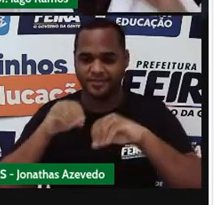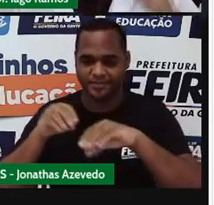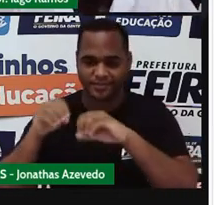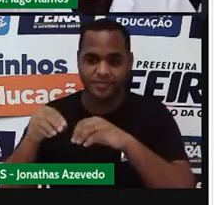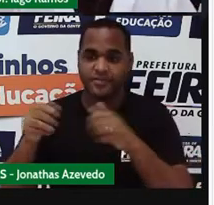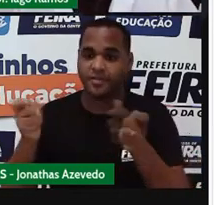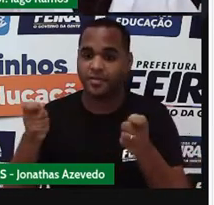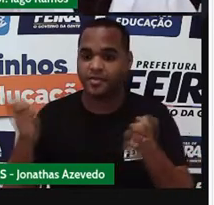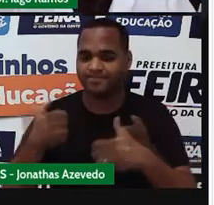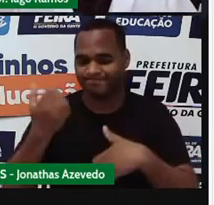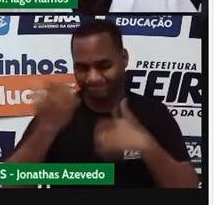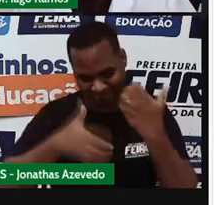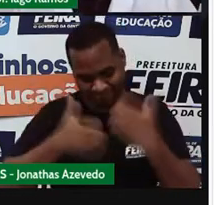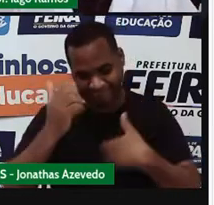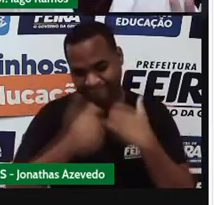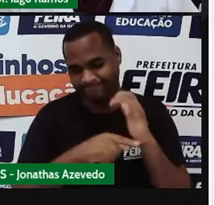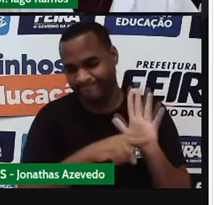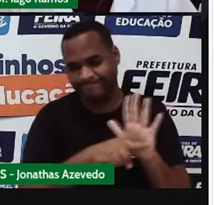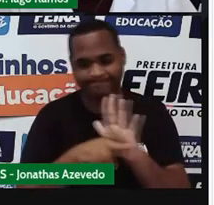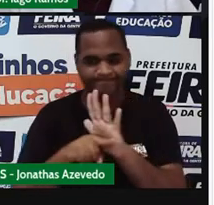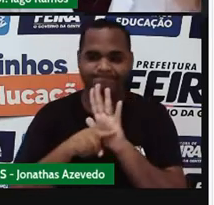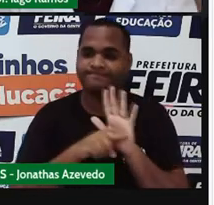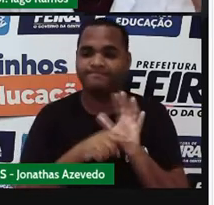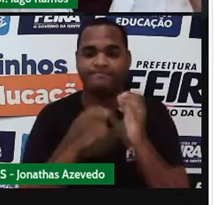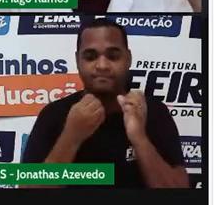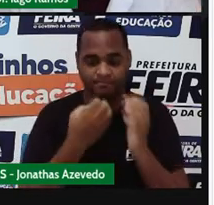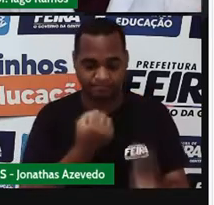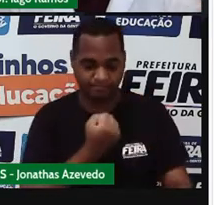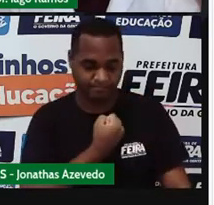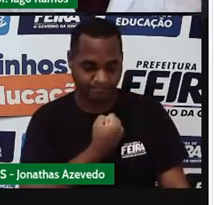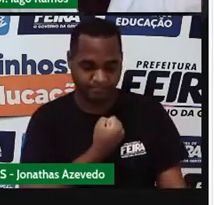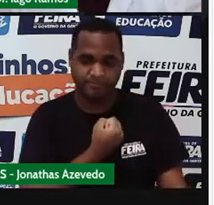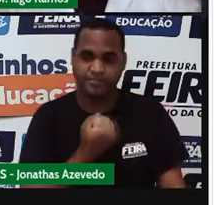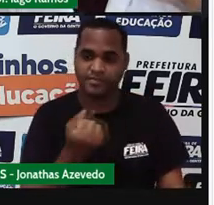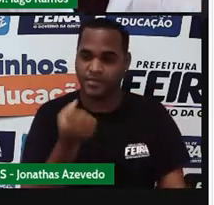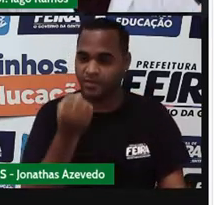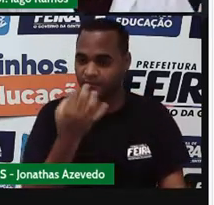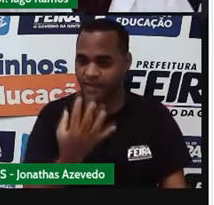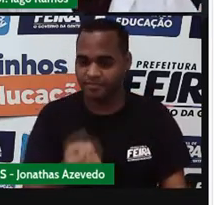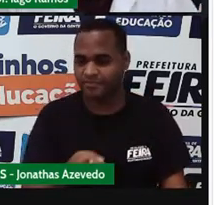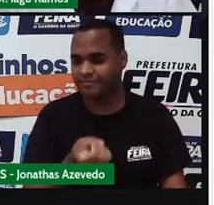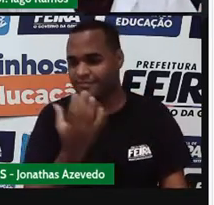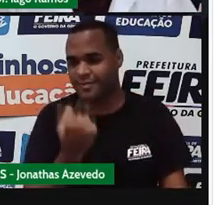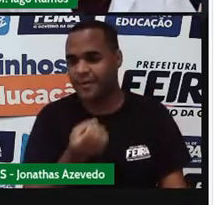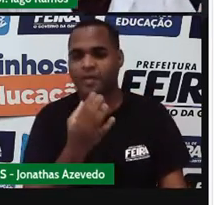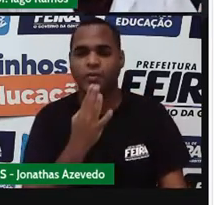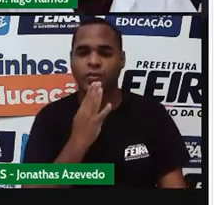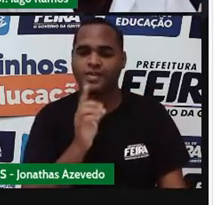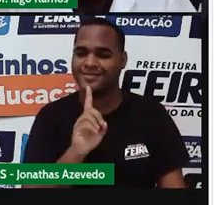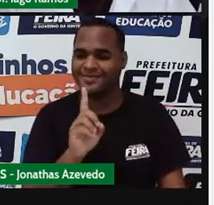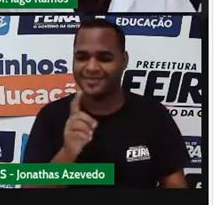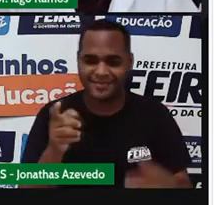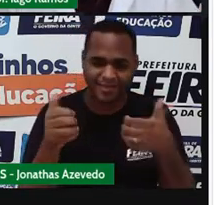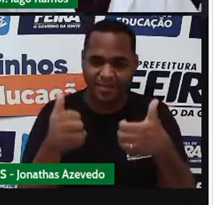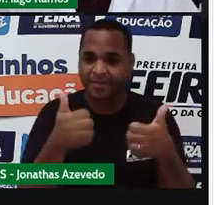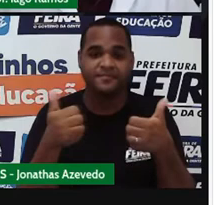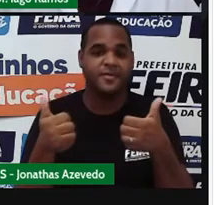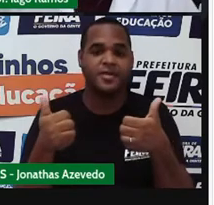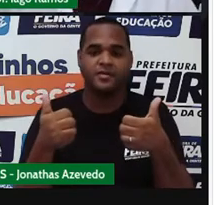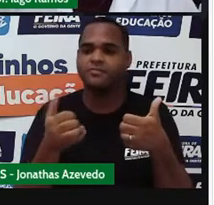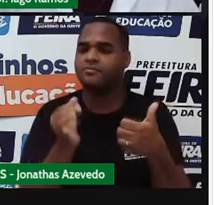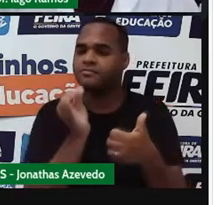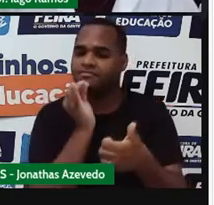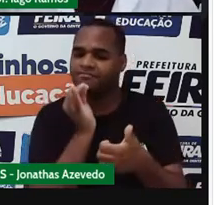como é que a gente pode encontrar esses valores aí, esses números, essas quantidades que não são conhecidas, tá bom? Então, por